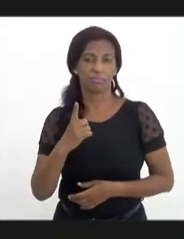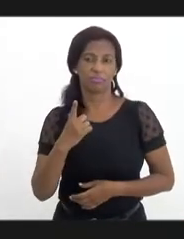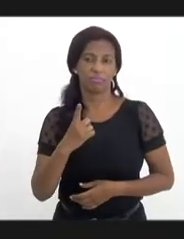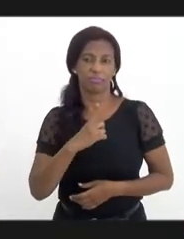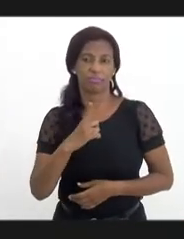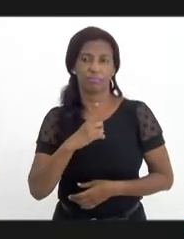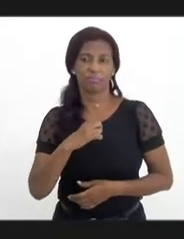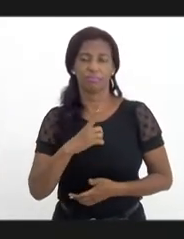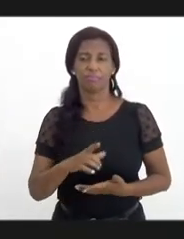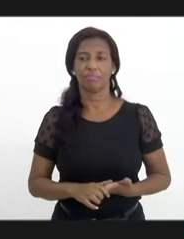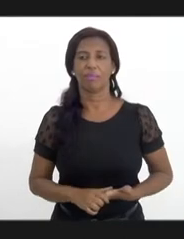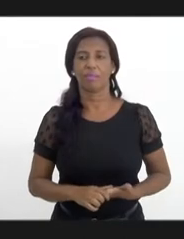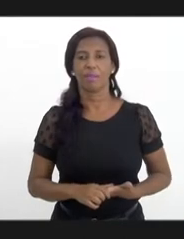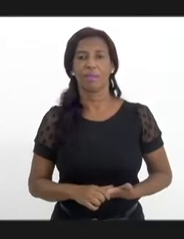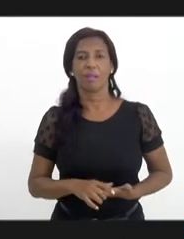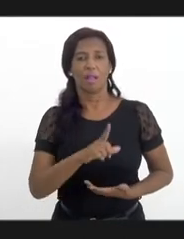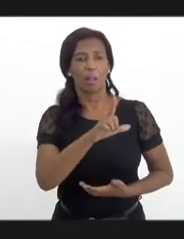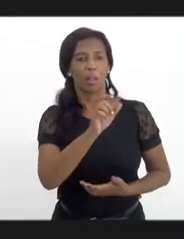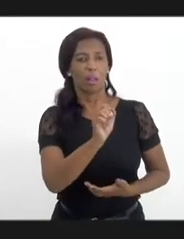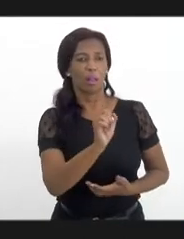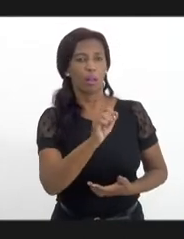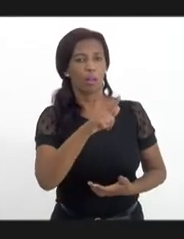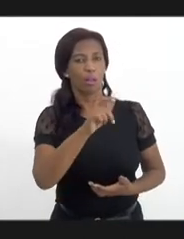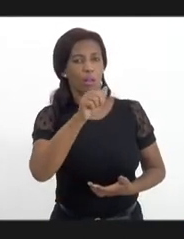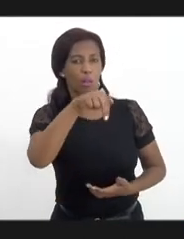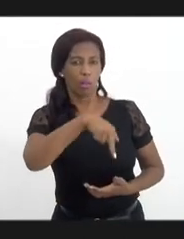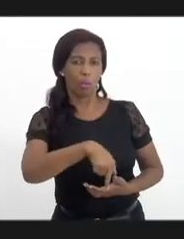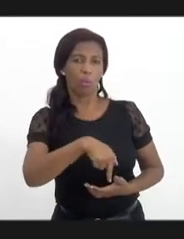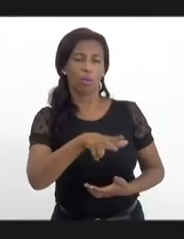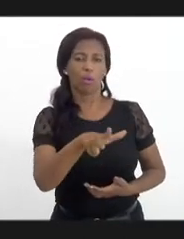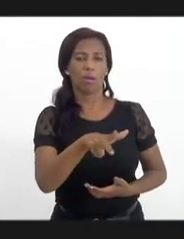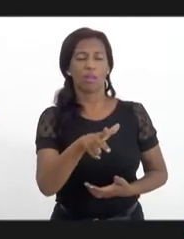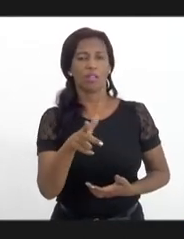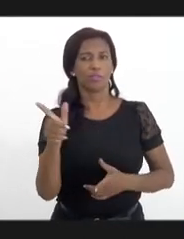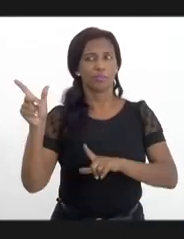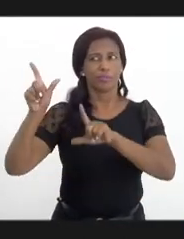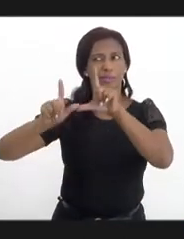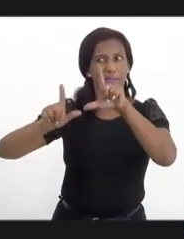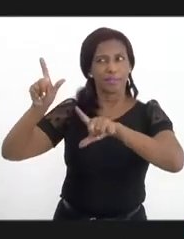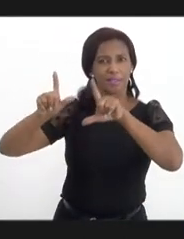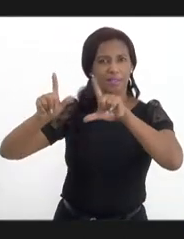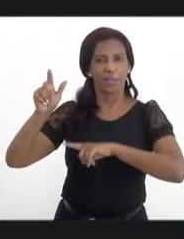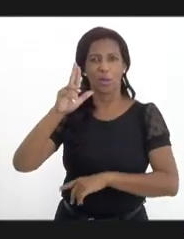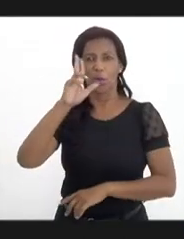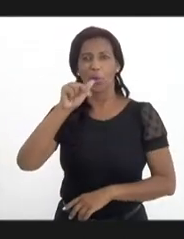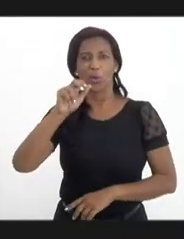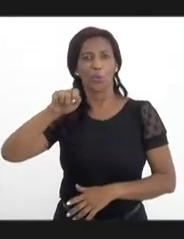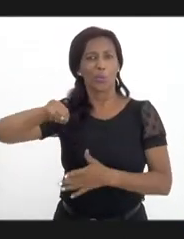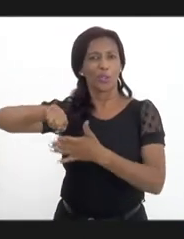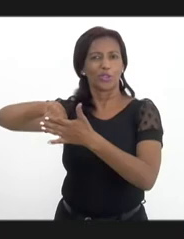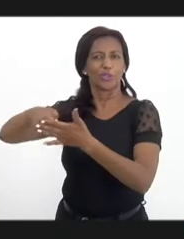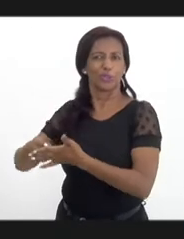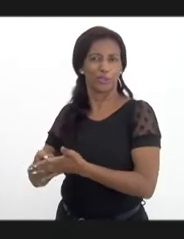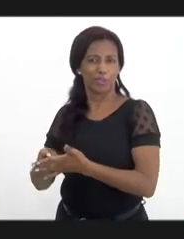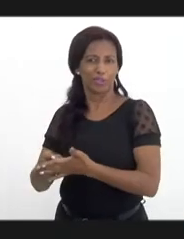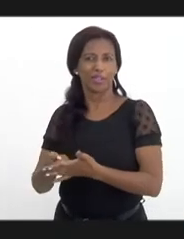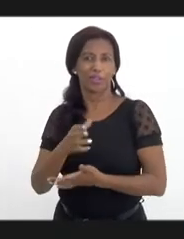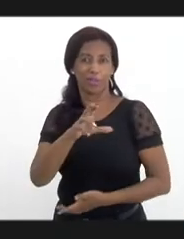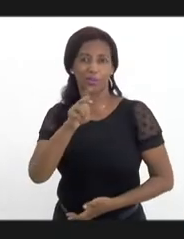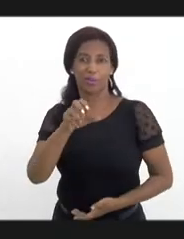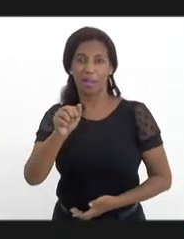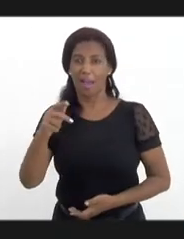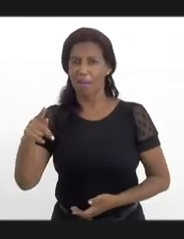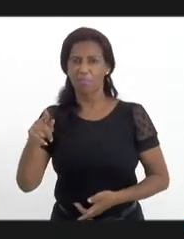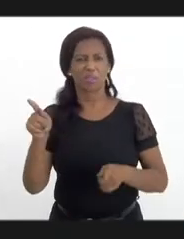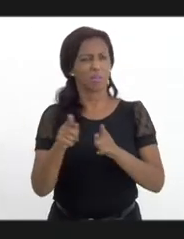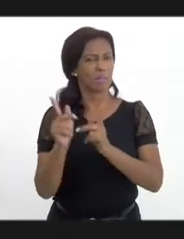aquele slogan de um canal de televisão que diz que nunca desliga. Os nossos CAPES 3 nunca